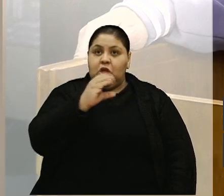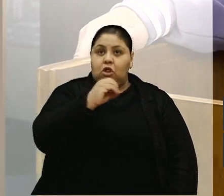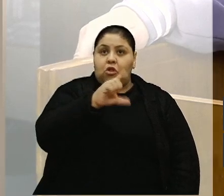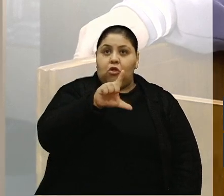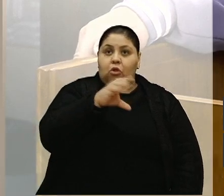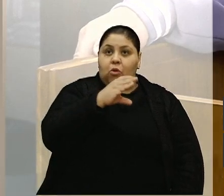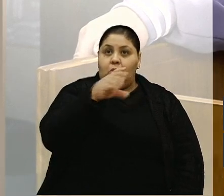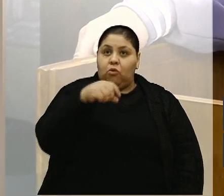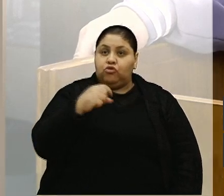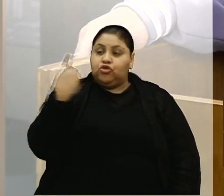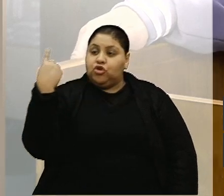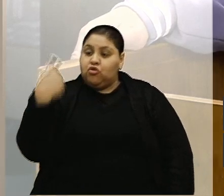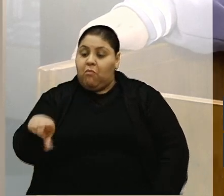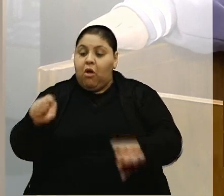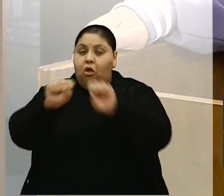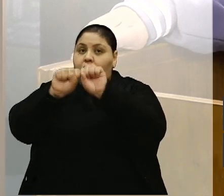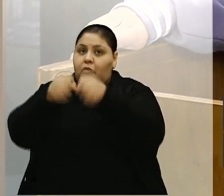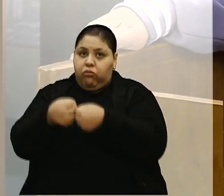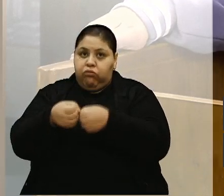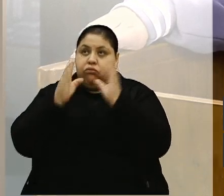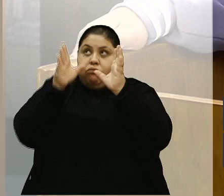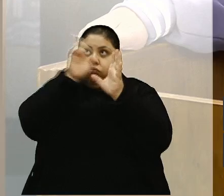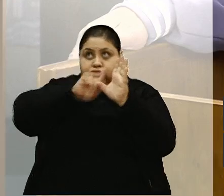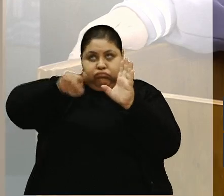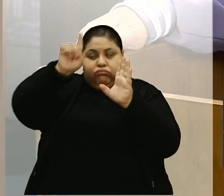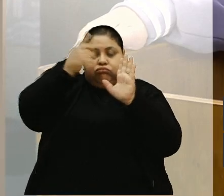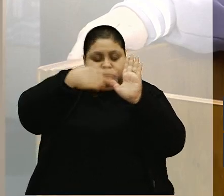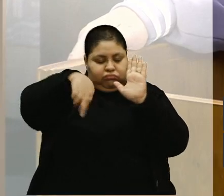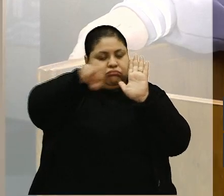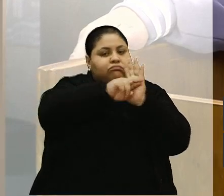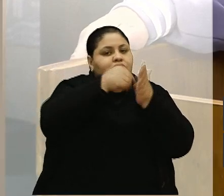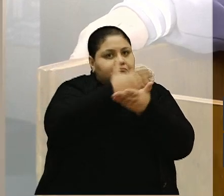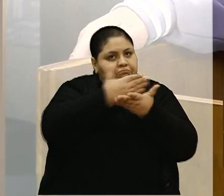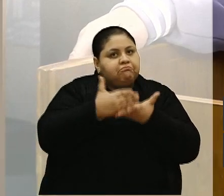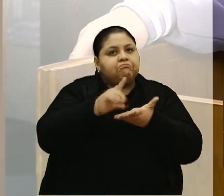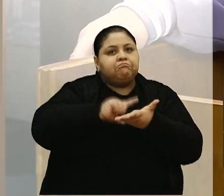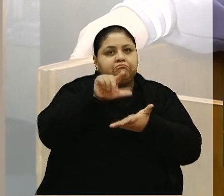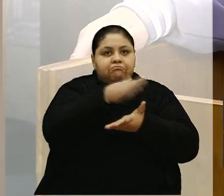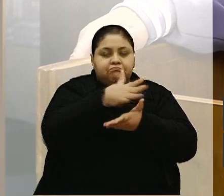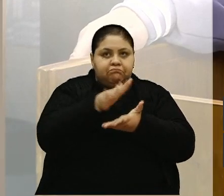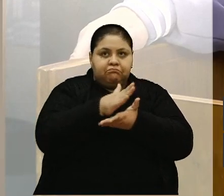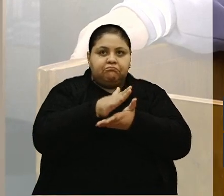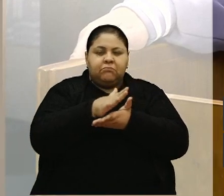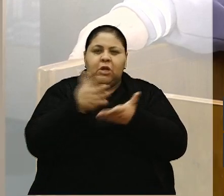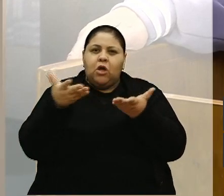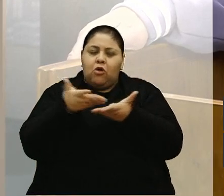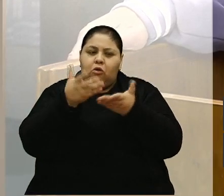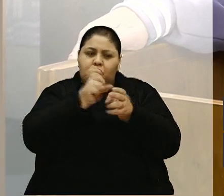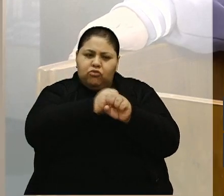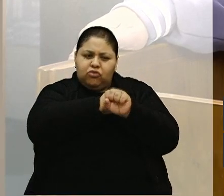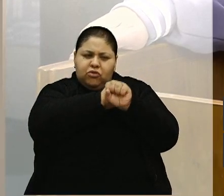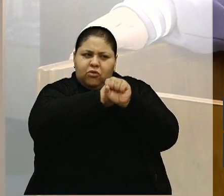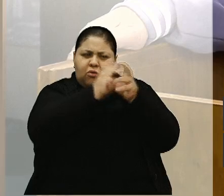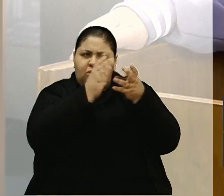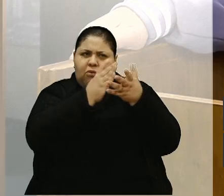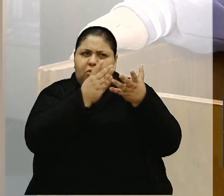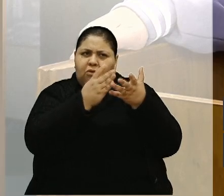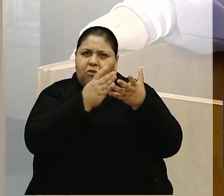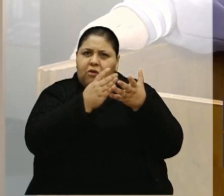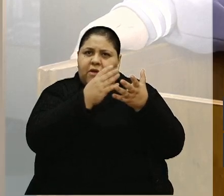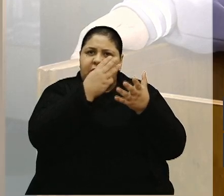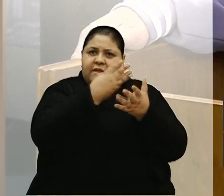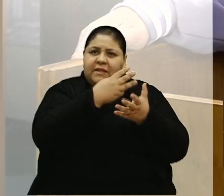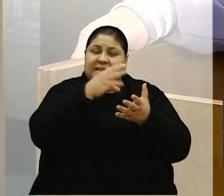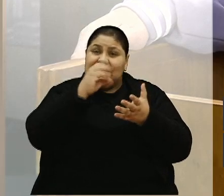rompedor. Graças a Deus já está dando resultado. Temos em torno, estava falando hoje, em torno de trinta retros em